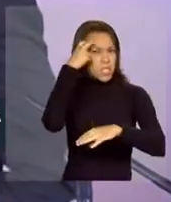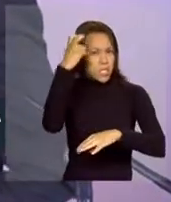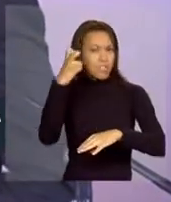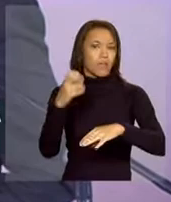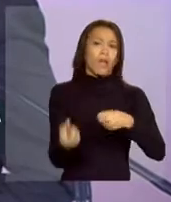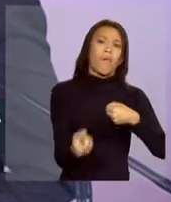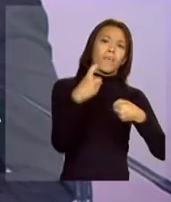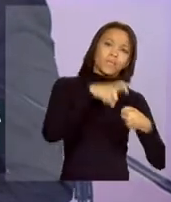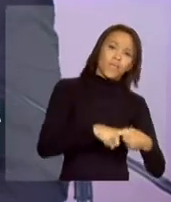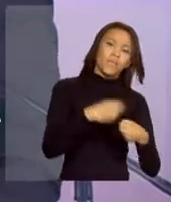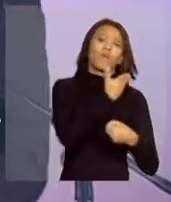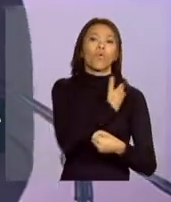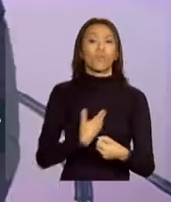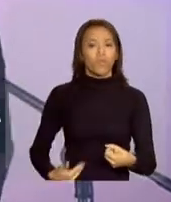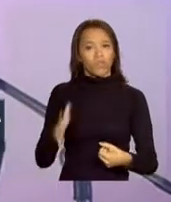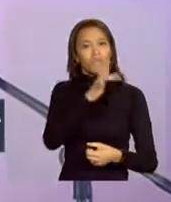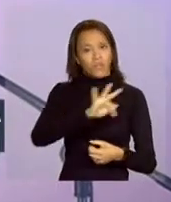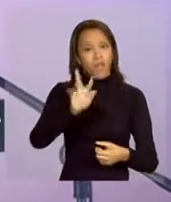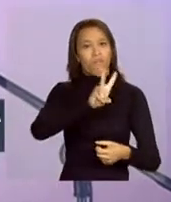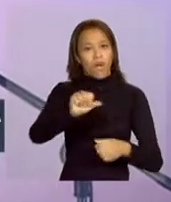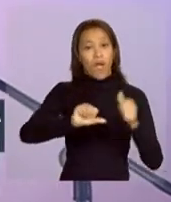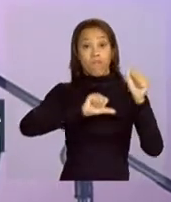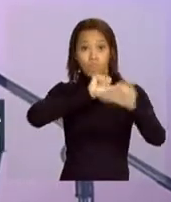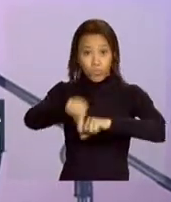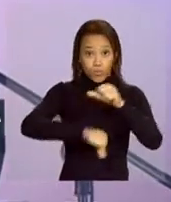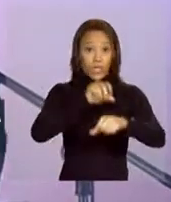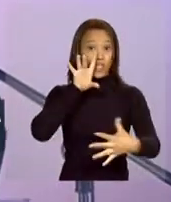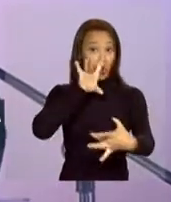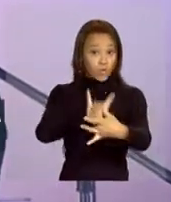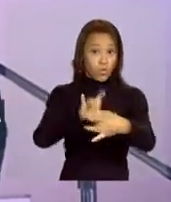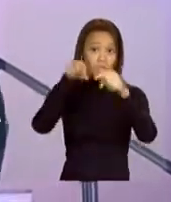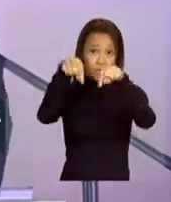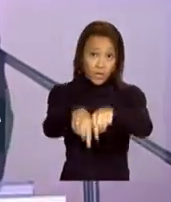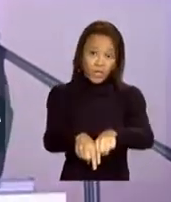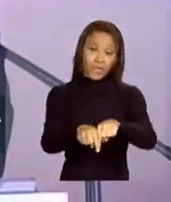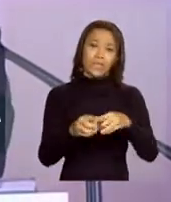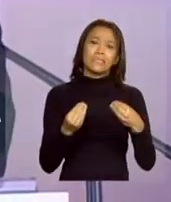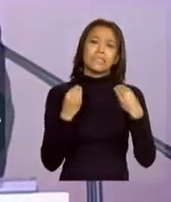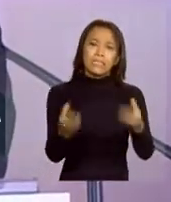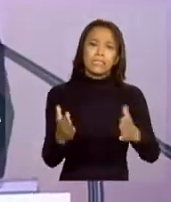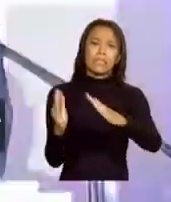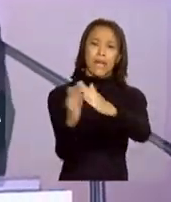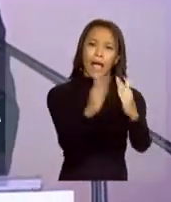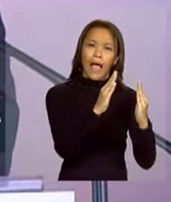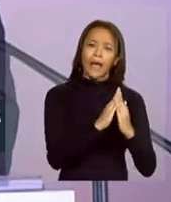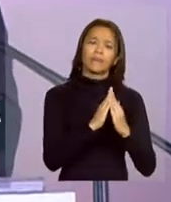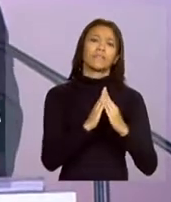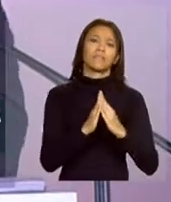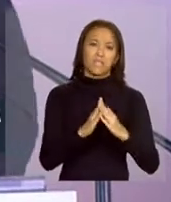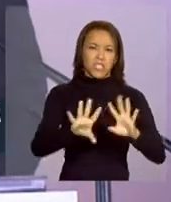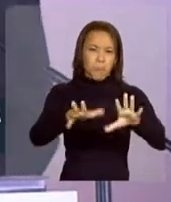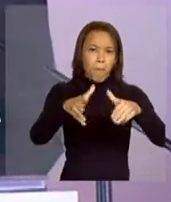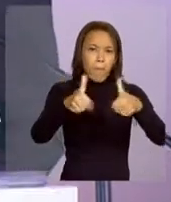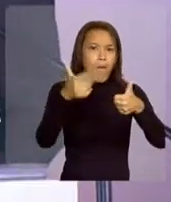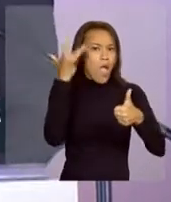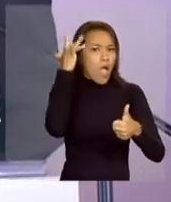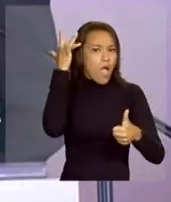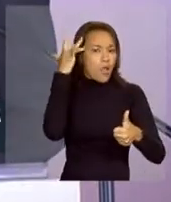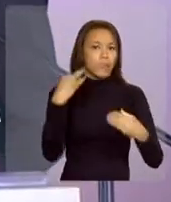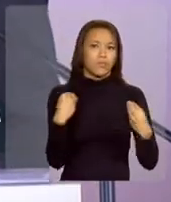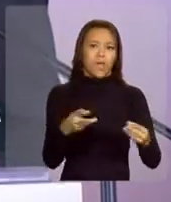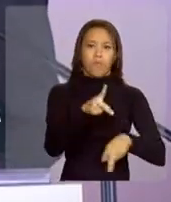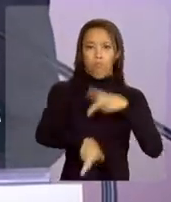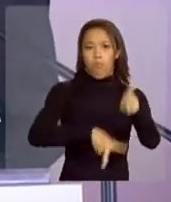parceria com a nossa presidenta Dilma, vai mudar essa realidade, trazendo casa, trazendo moradia de qualidade para a